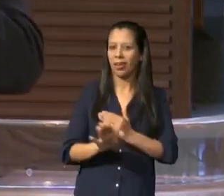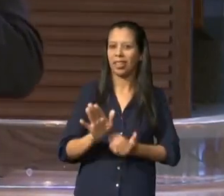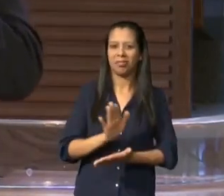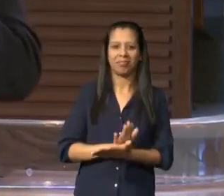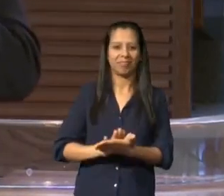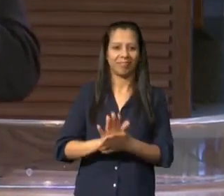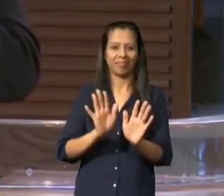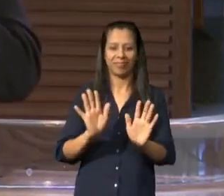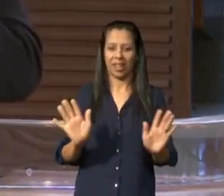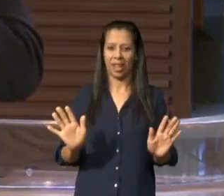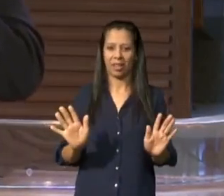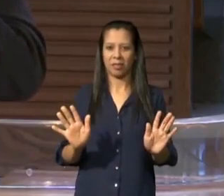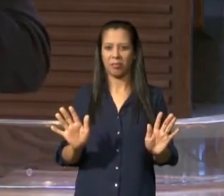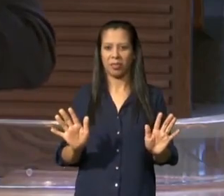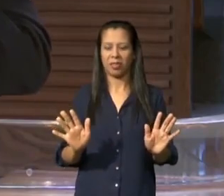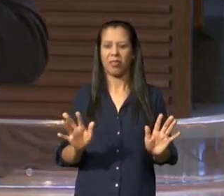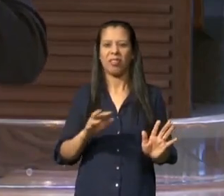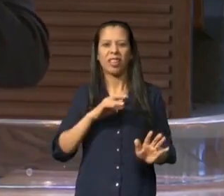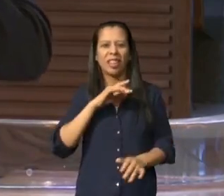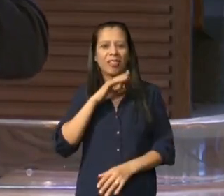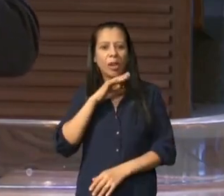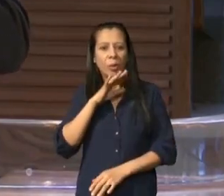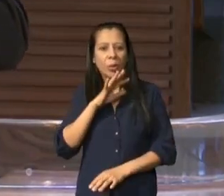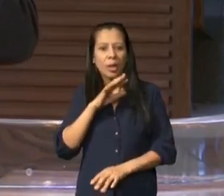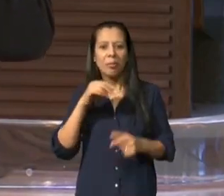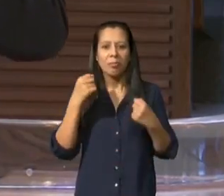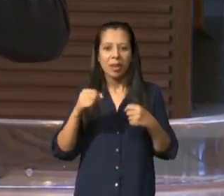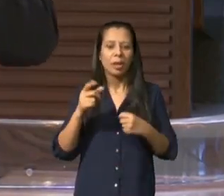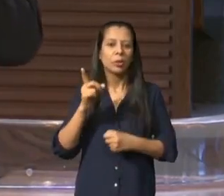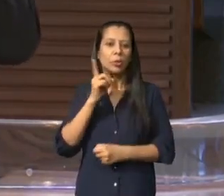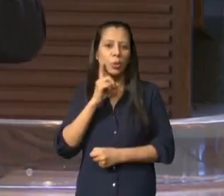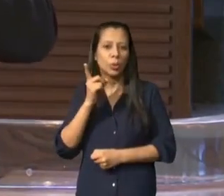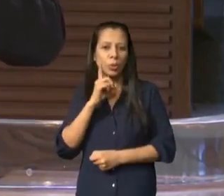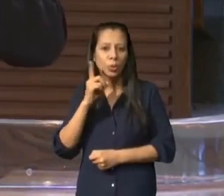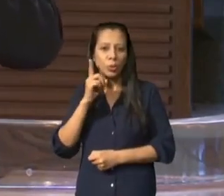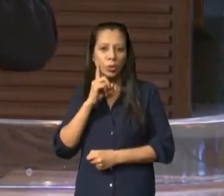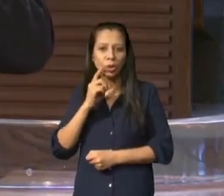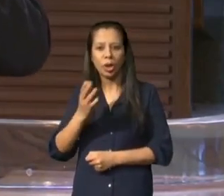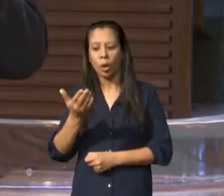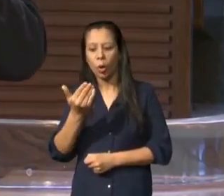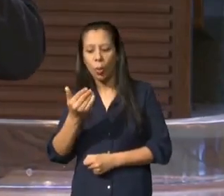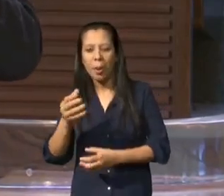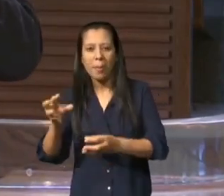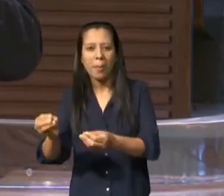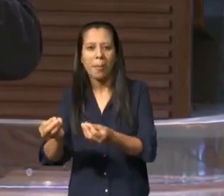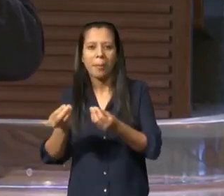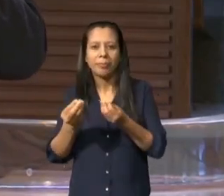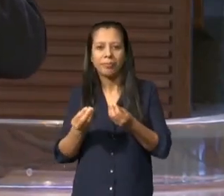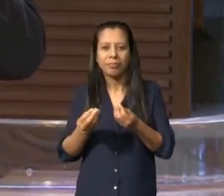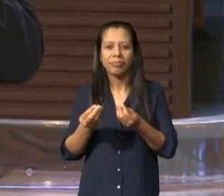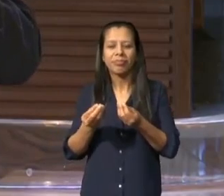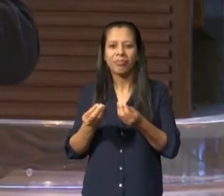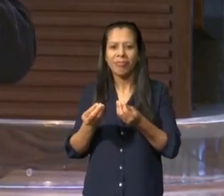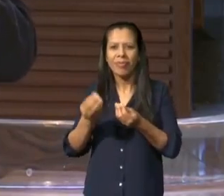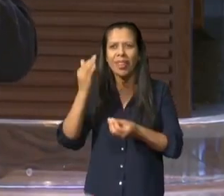os dias o maná é a representação espiritual de que desculpa de que eu e você